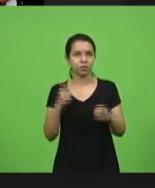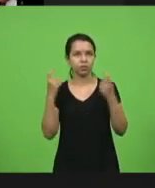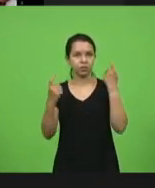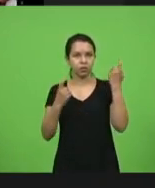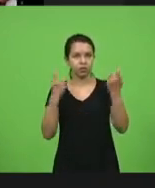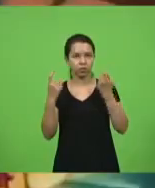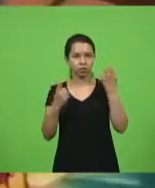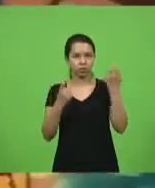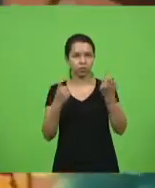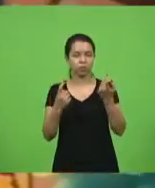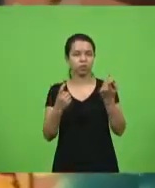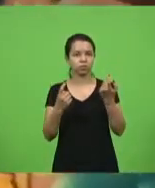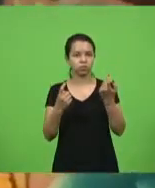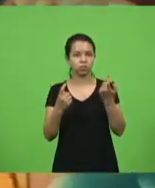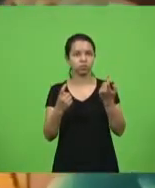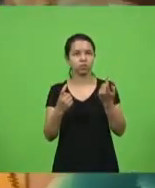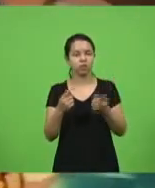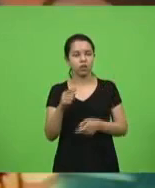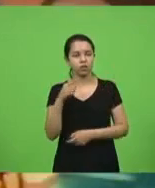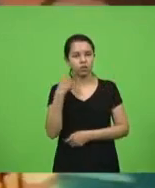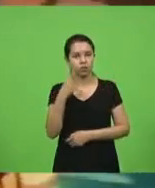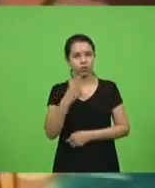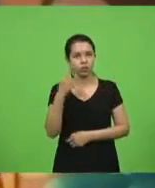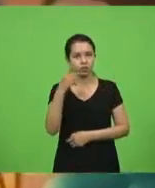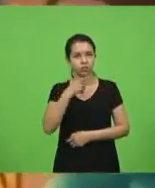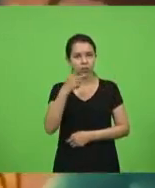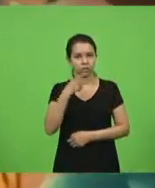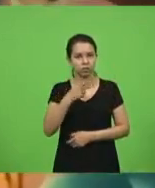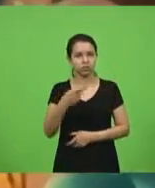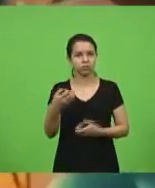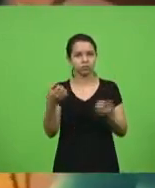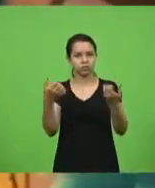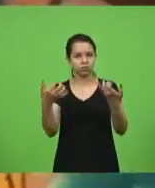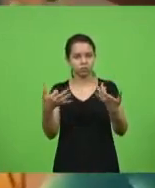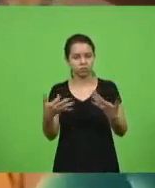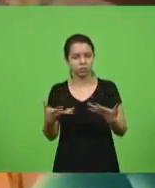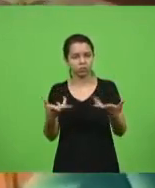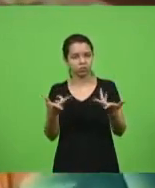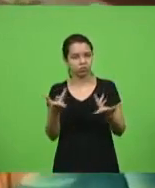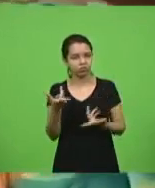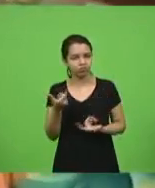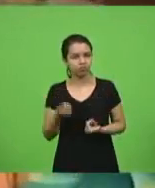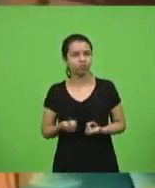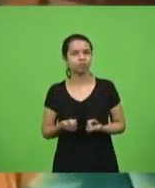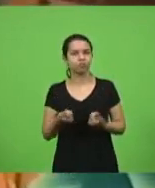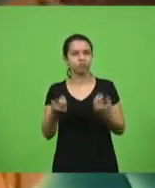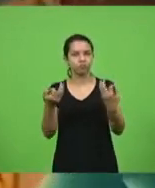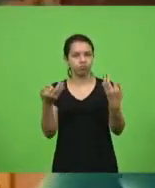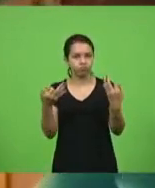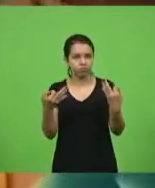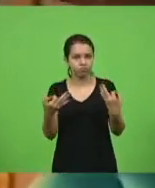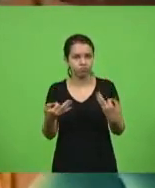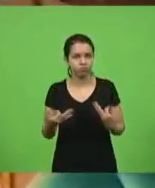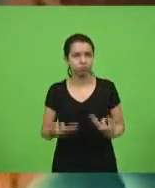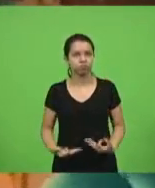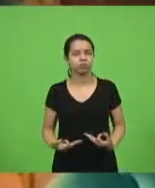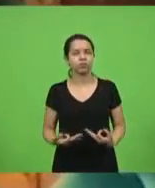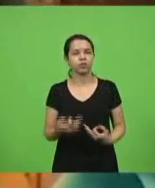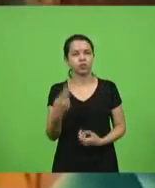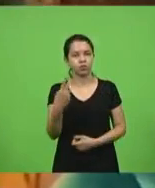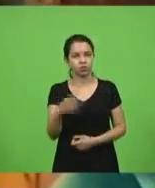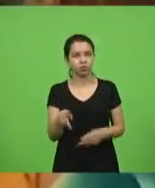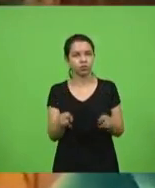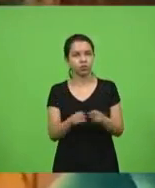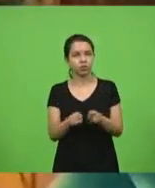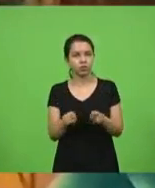maravilhosas as palavras do deputado TNN, assim, certíssima, corretíssima, as tuas também. E